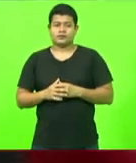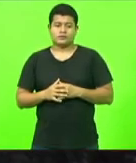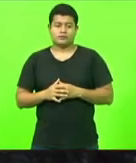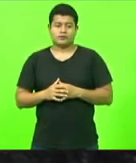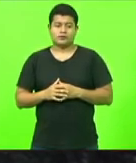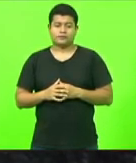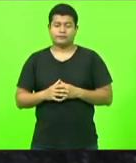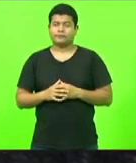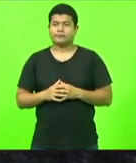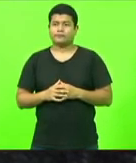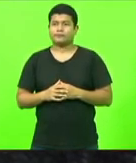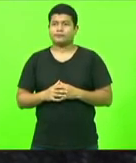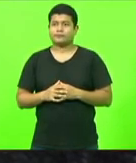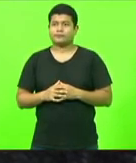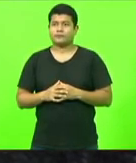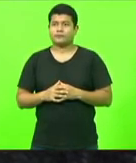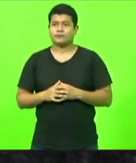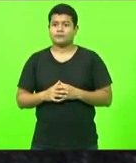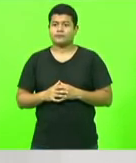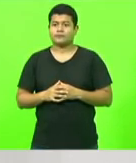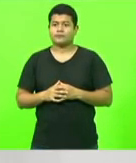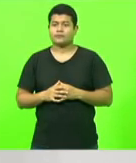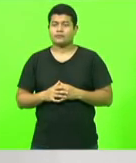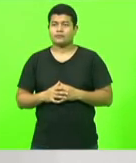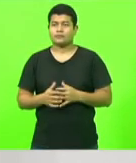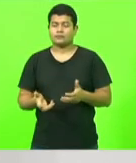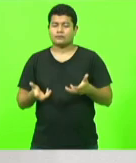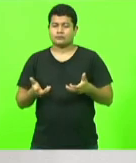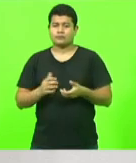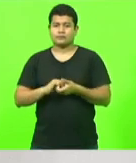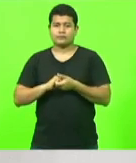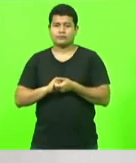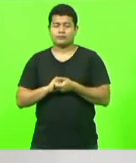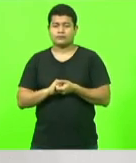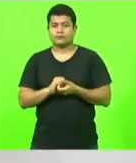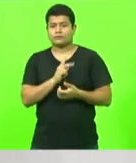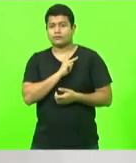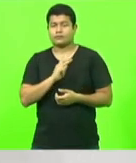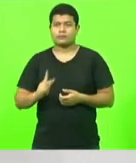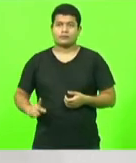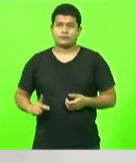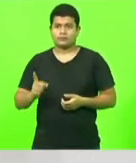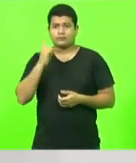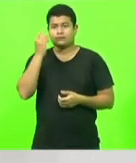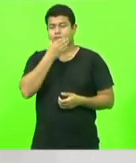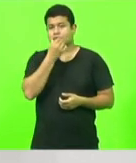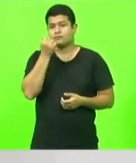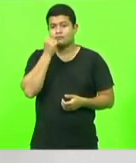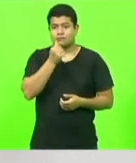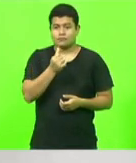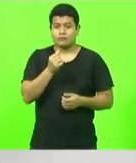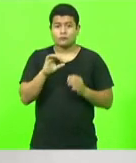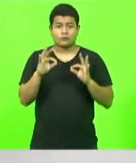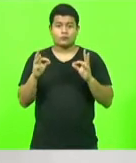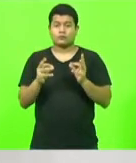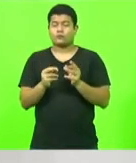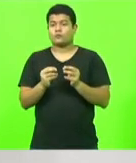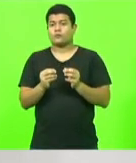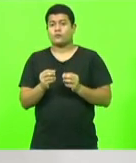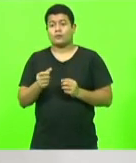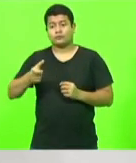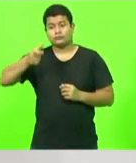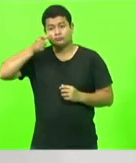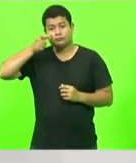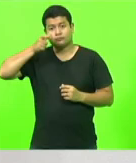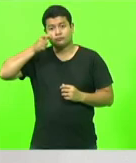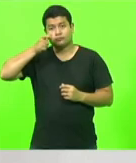Obrigado. Quero cumprimentá-lo, presidente, deputados, deputadas e todos que nos acompanham